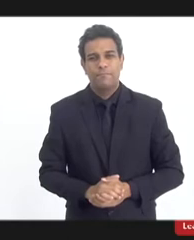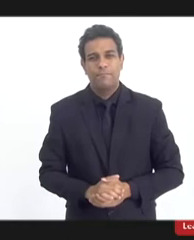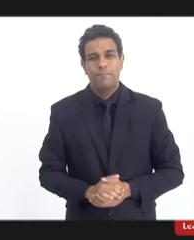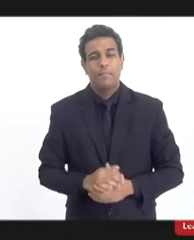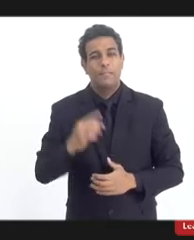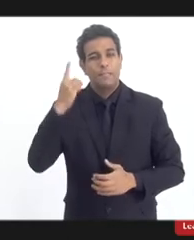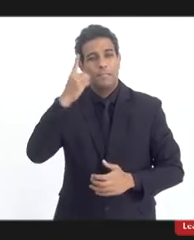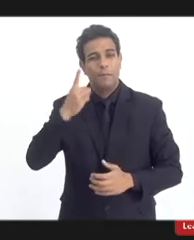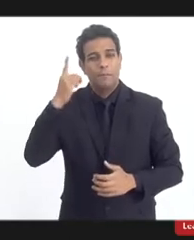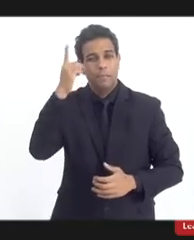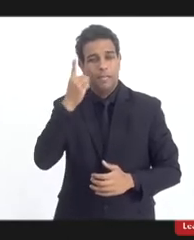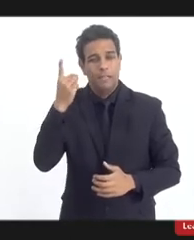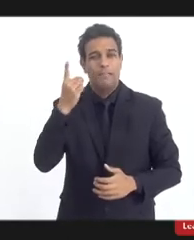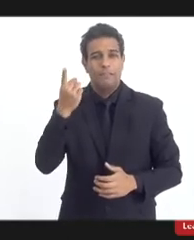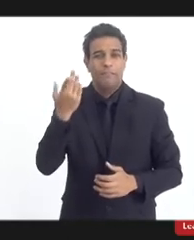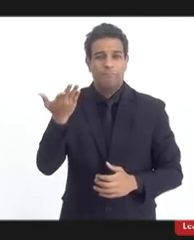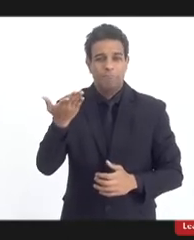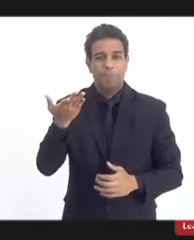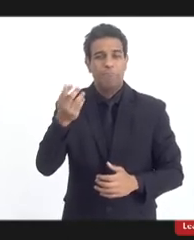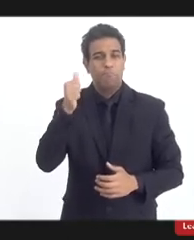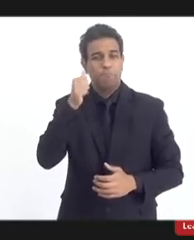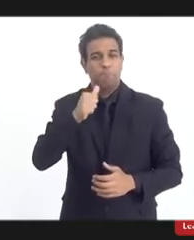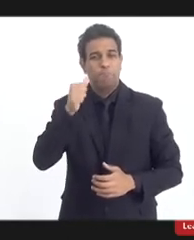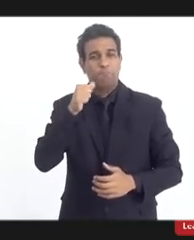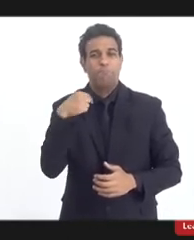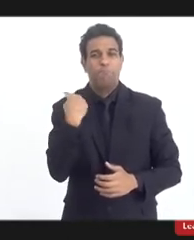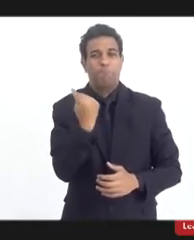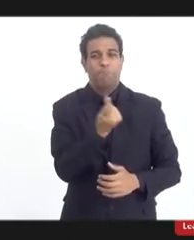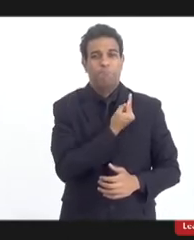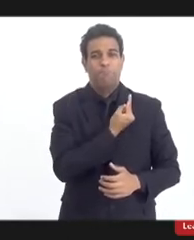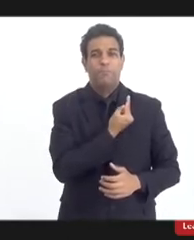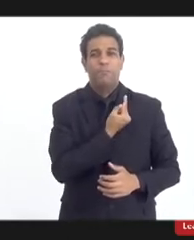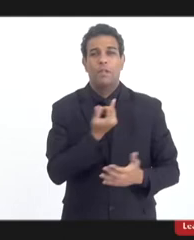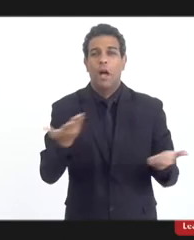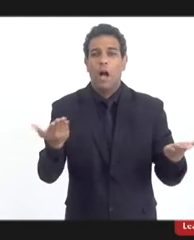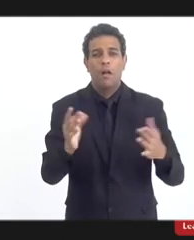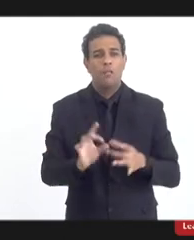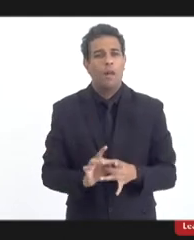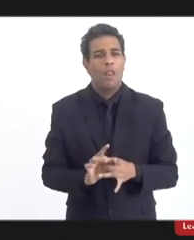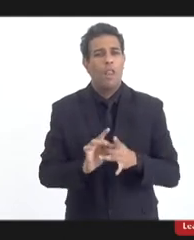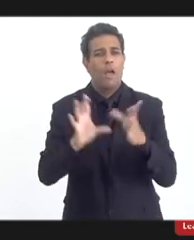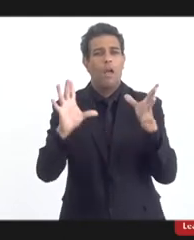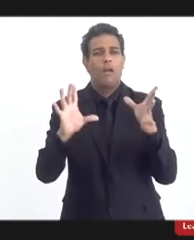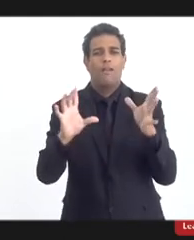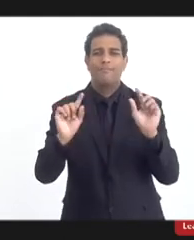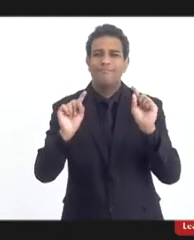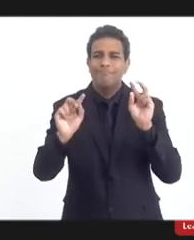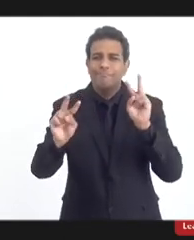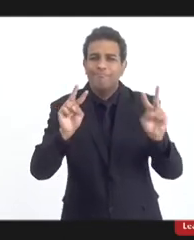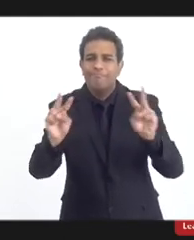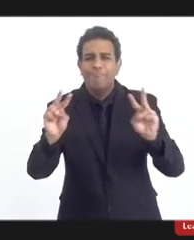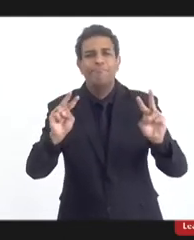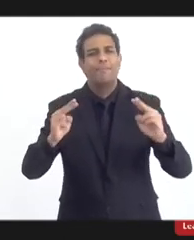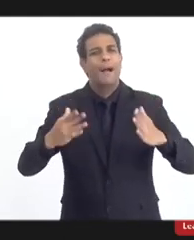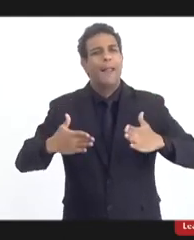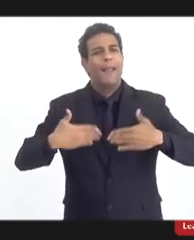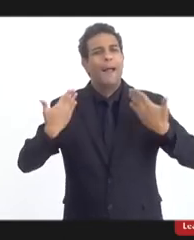deputada Marta Rocha, mas quer dizer que estou à disposição e me alegra muito,